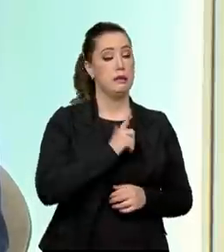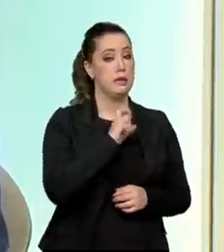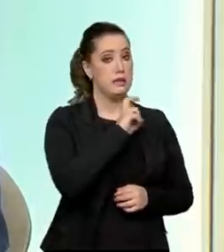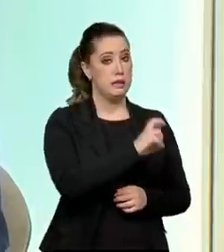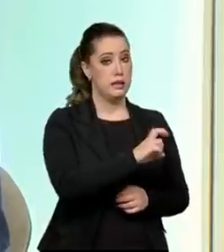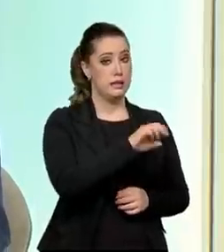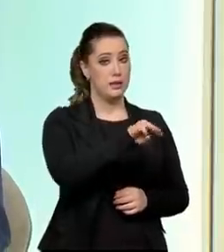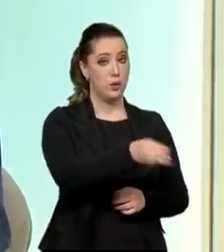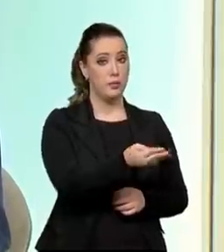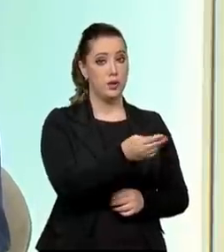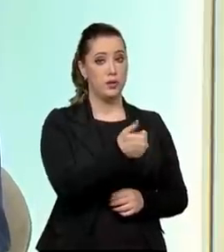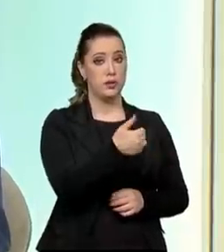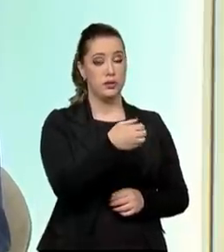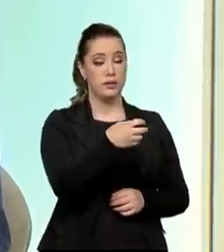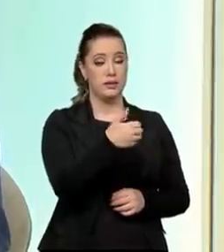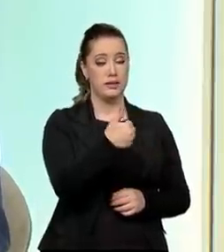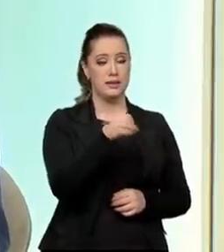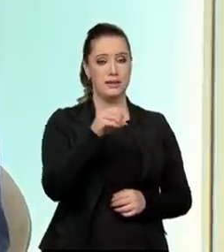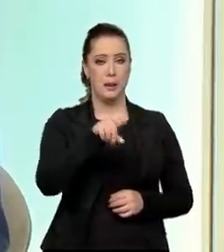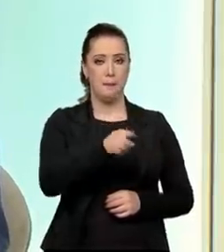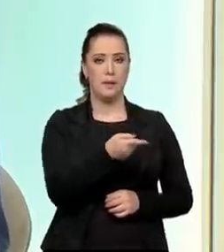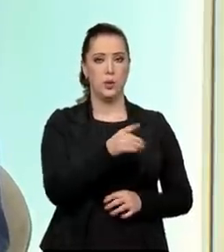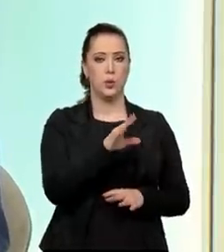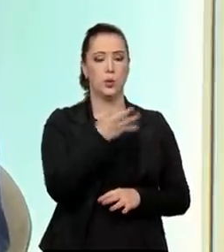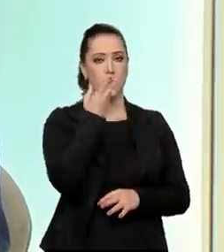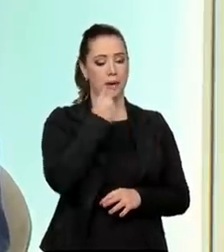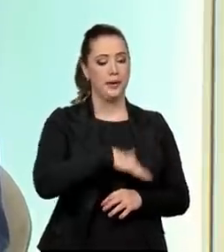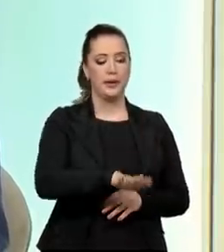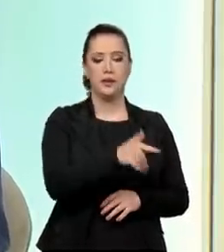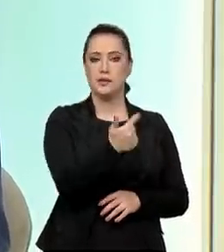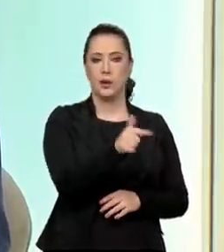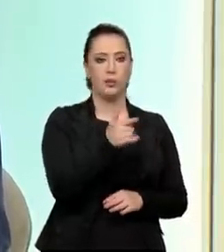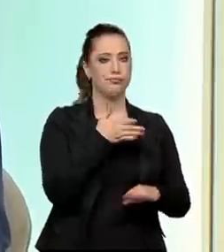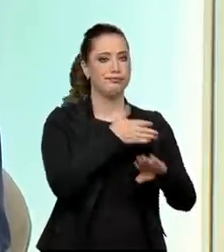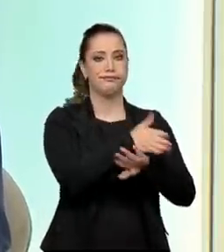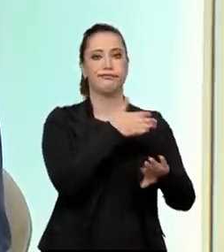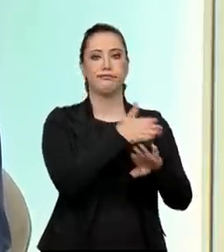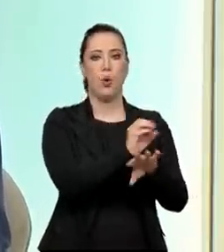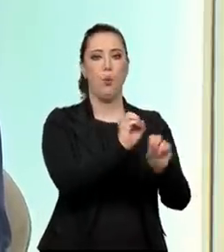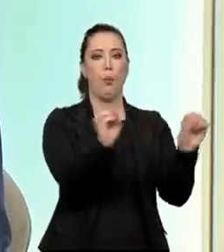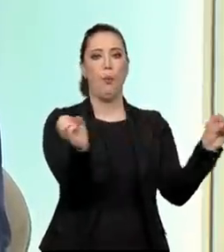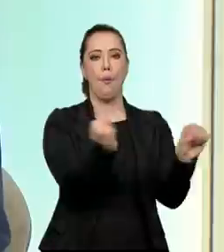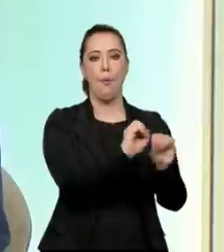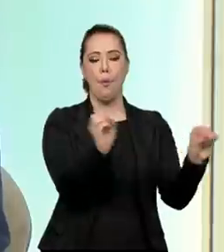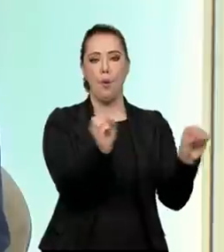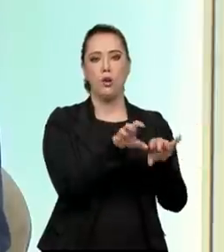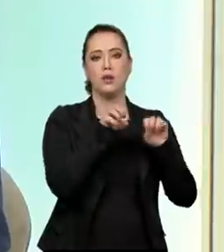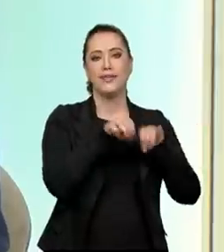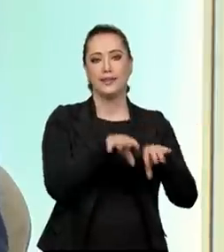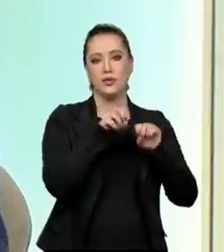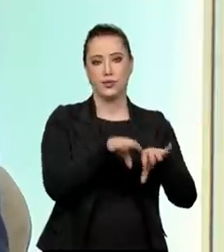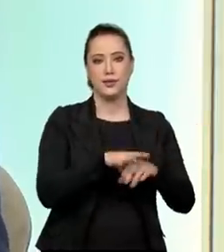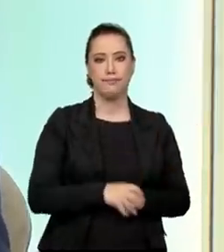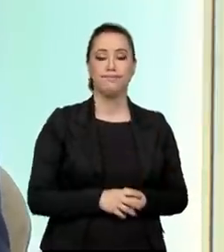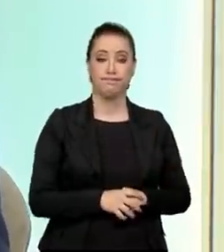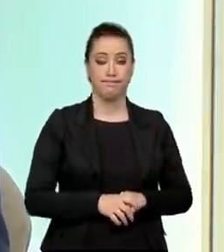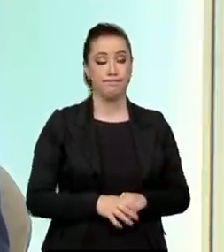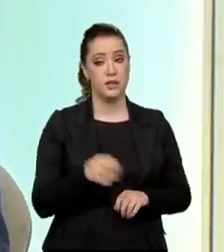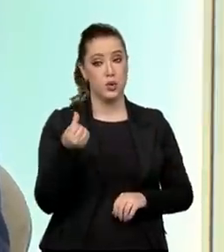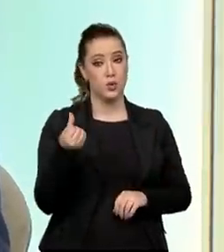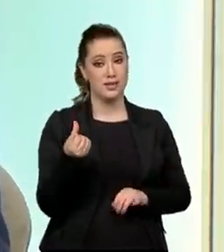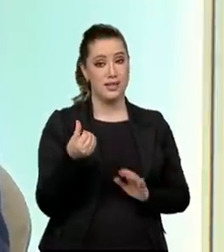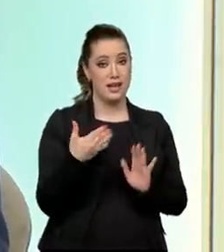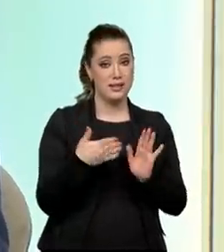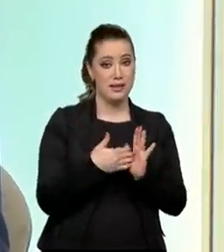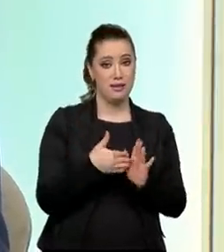mil crianças que não estão tendo acesso à educação, sendo que 40% destas, justamente na faixa dos 6 aos